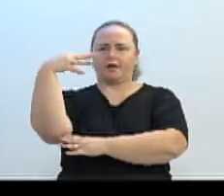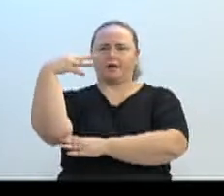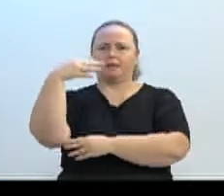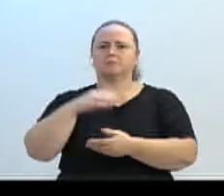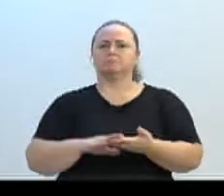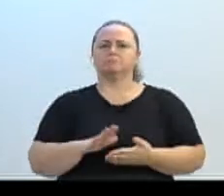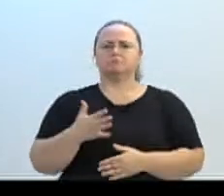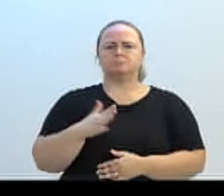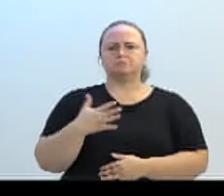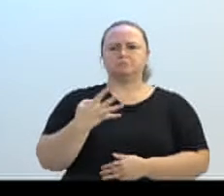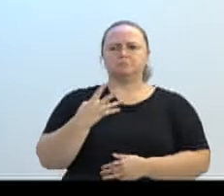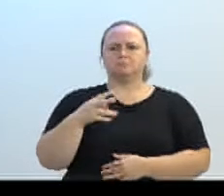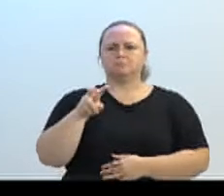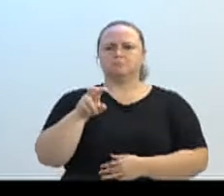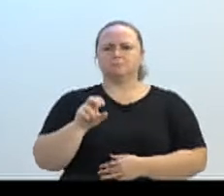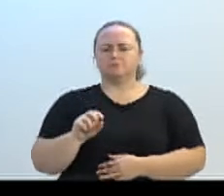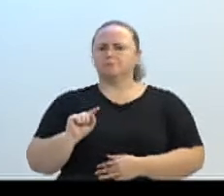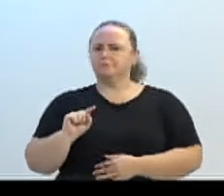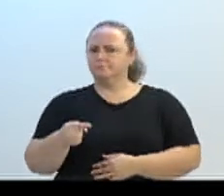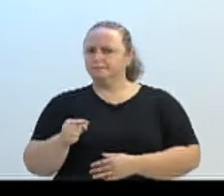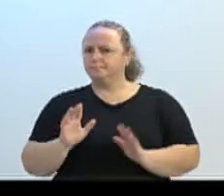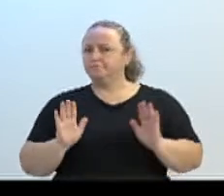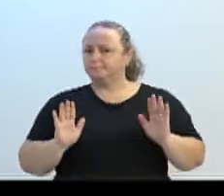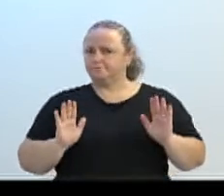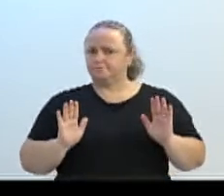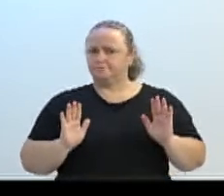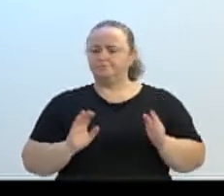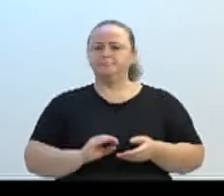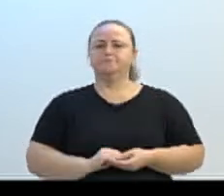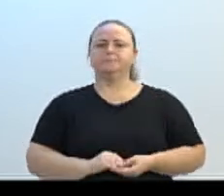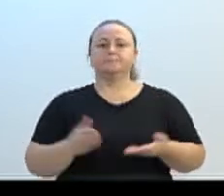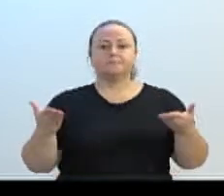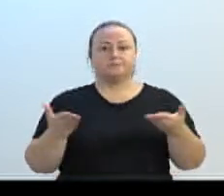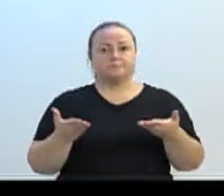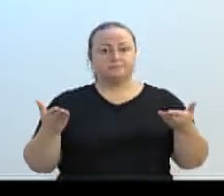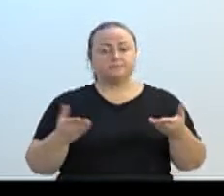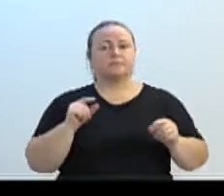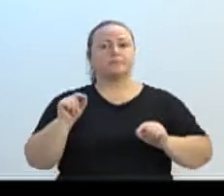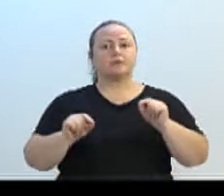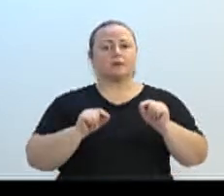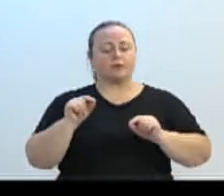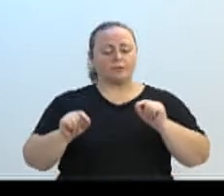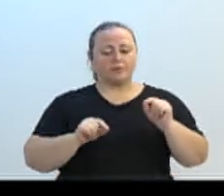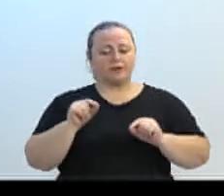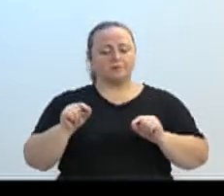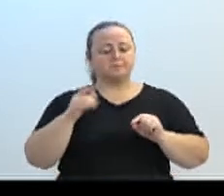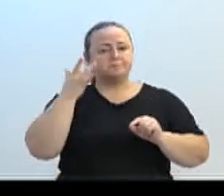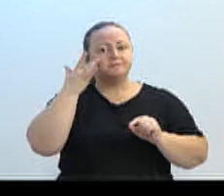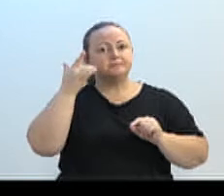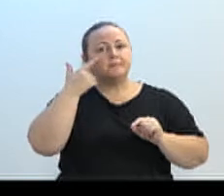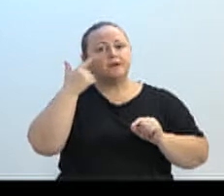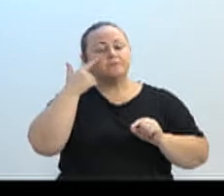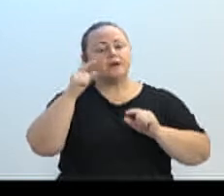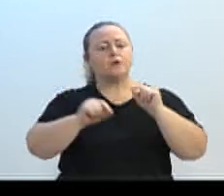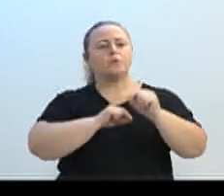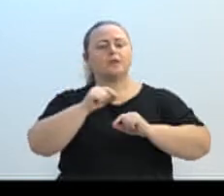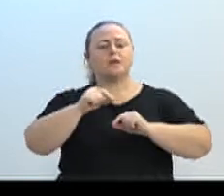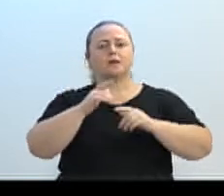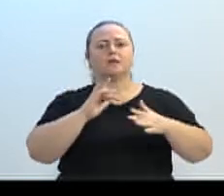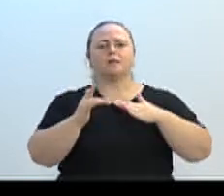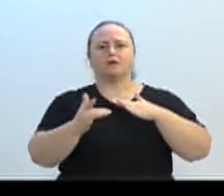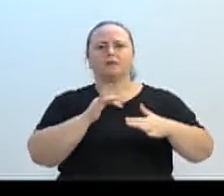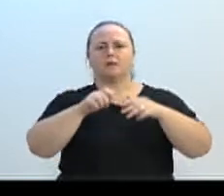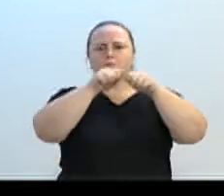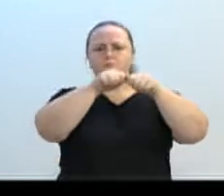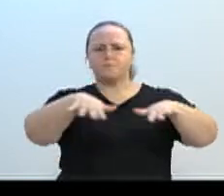450 mil. Me parece. Eu quero aqui estar enganado que foi soltado nas redes sociais, que eu estou enganado. Sabe por quê,